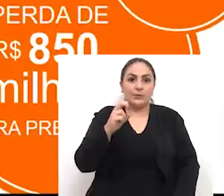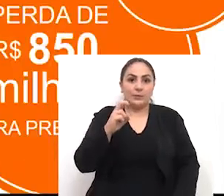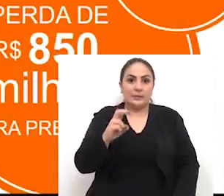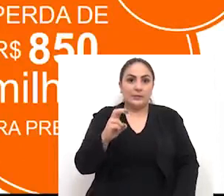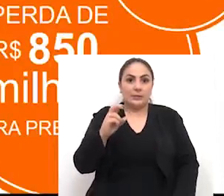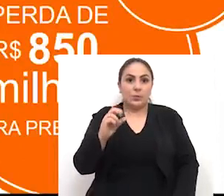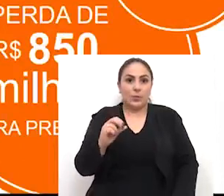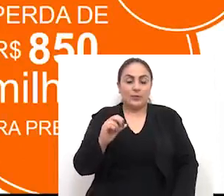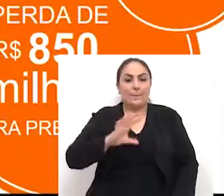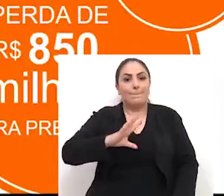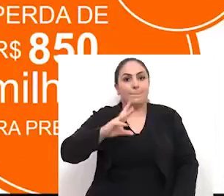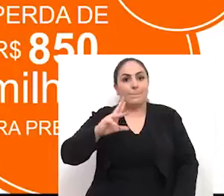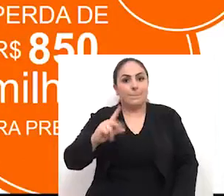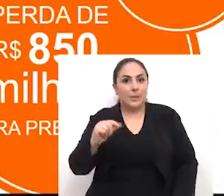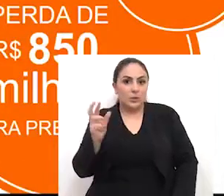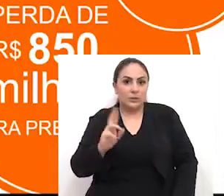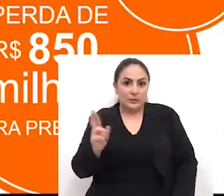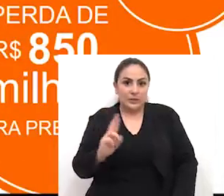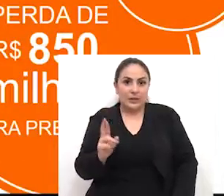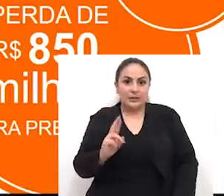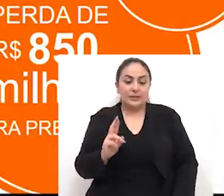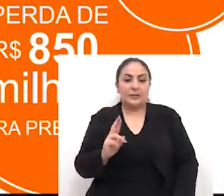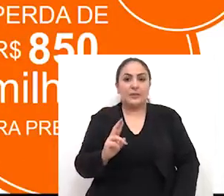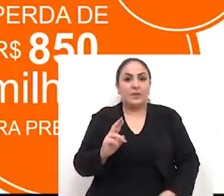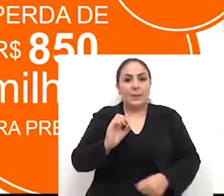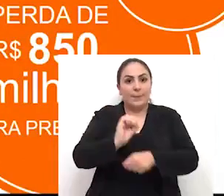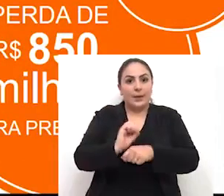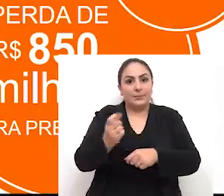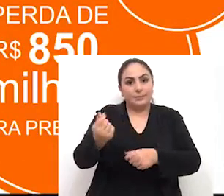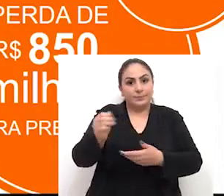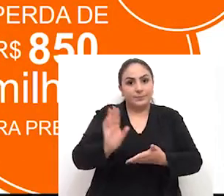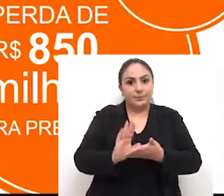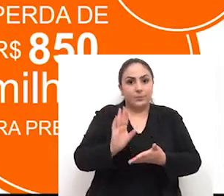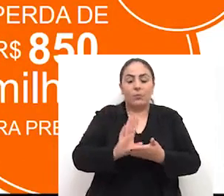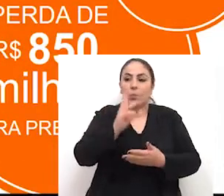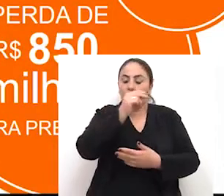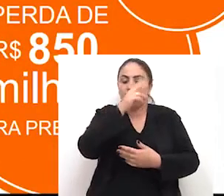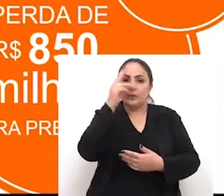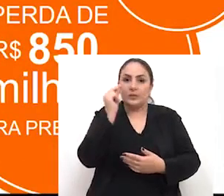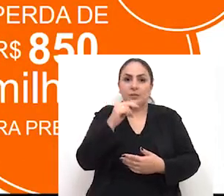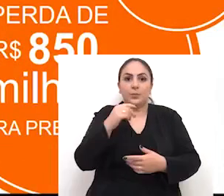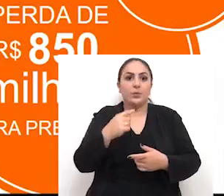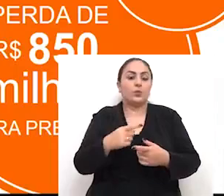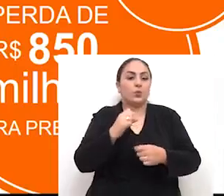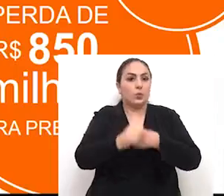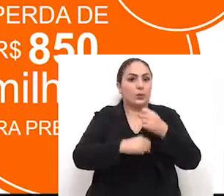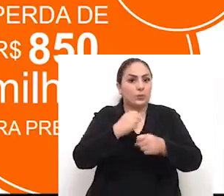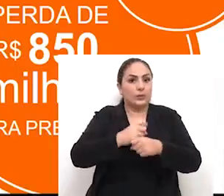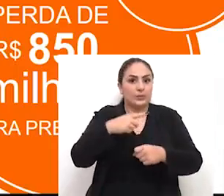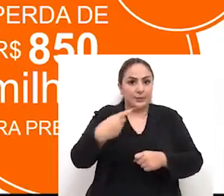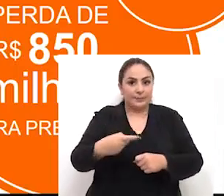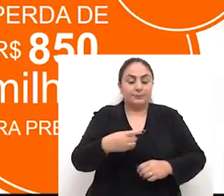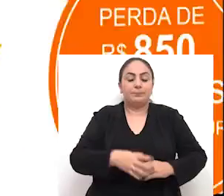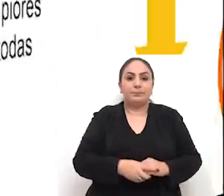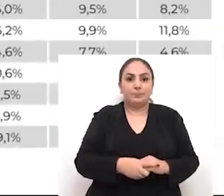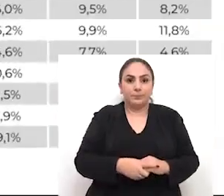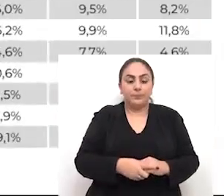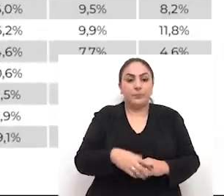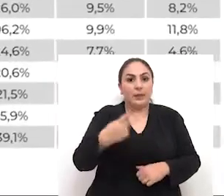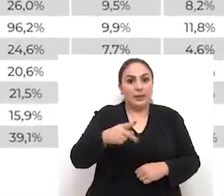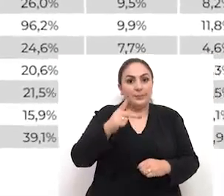850 milhões de reais que deixarão de ir para os municípios a partir do ano que vem.